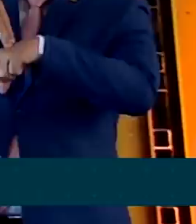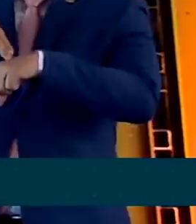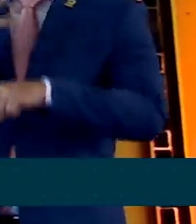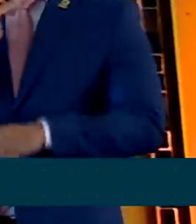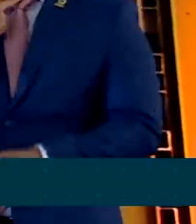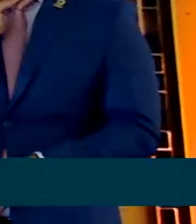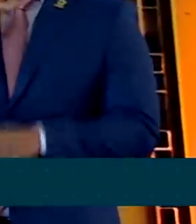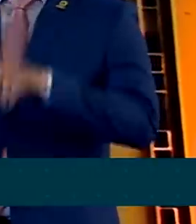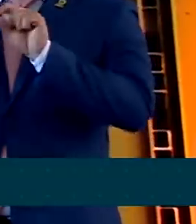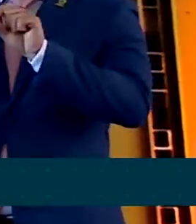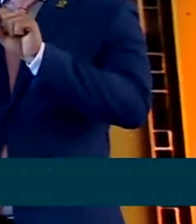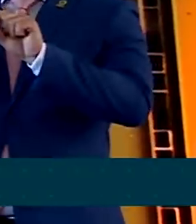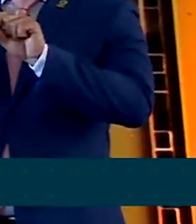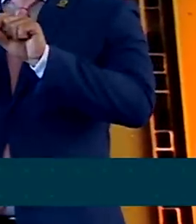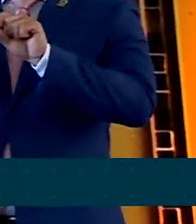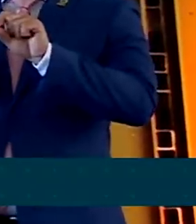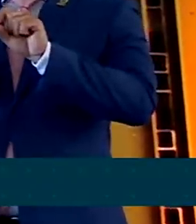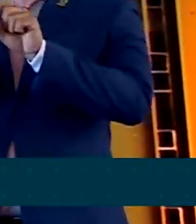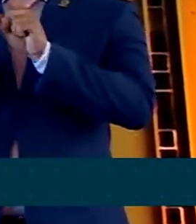se afastar dos seus militares.